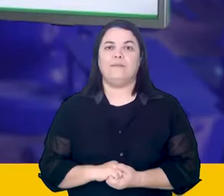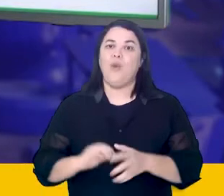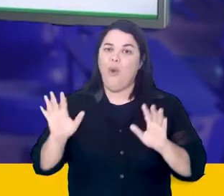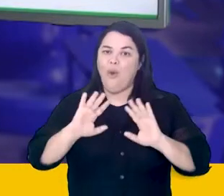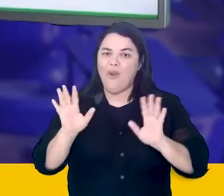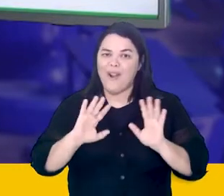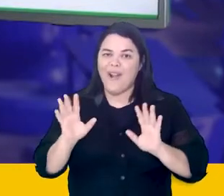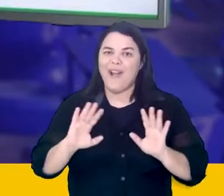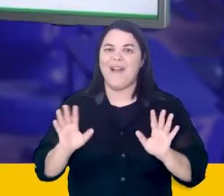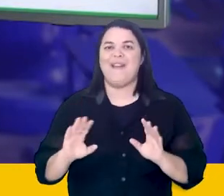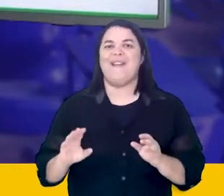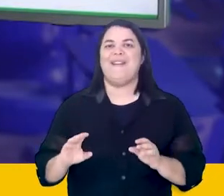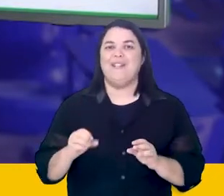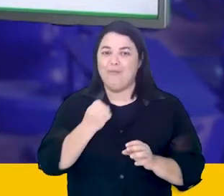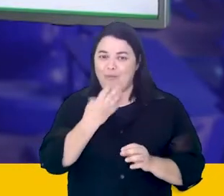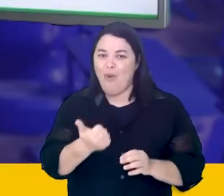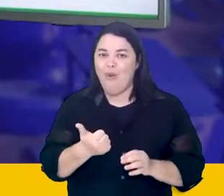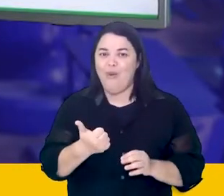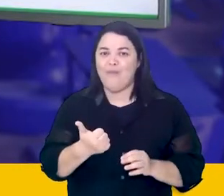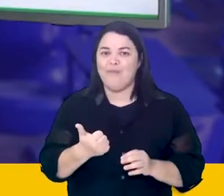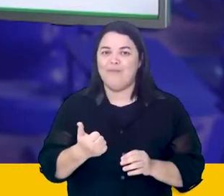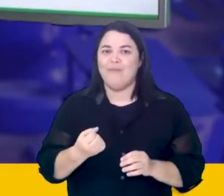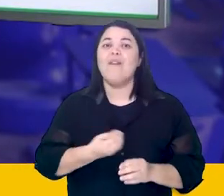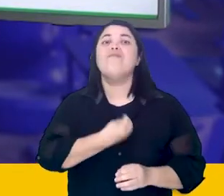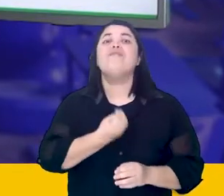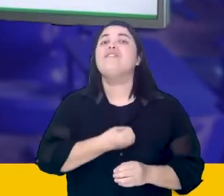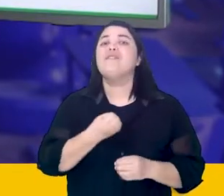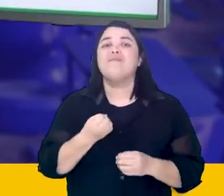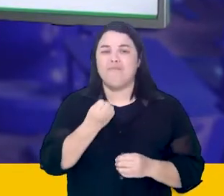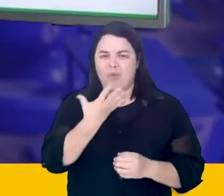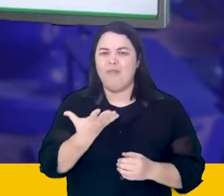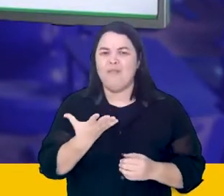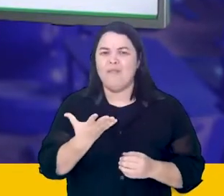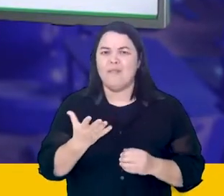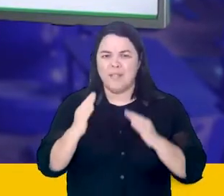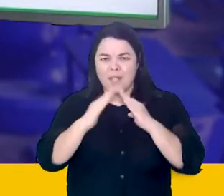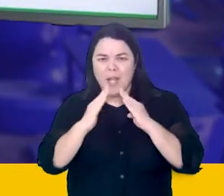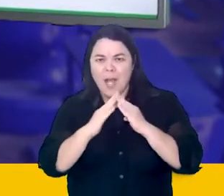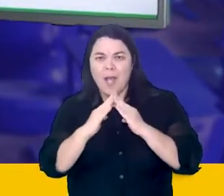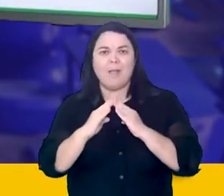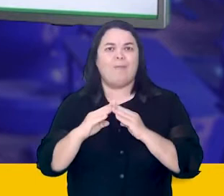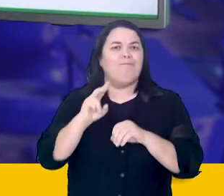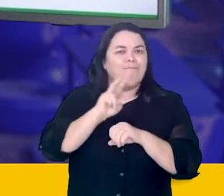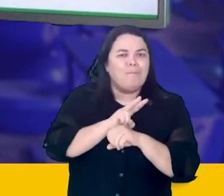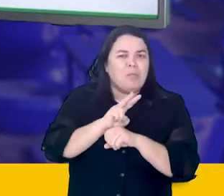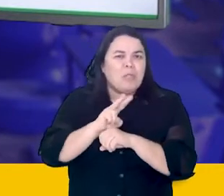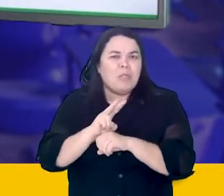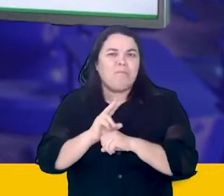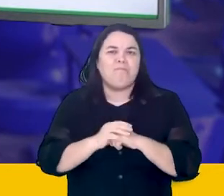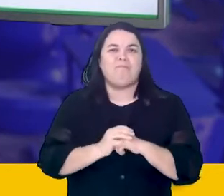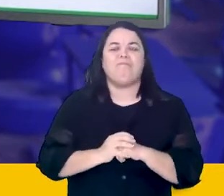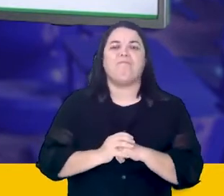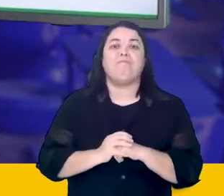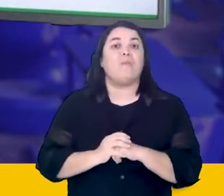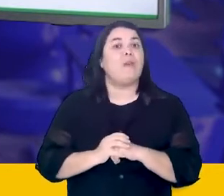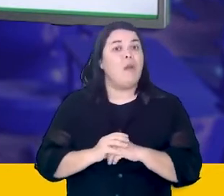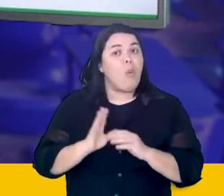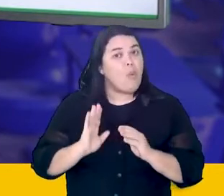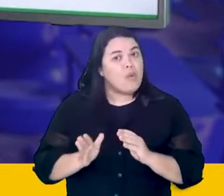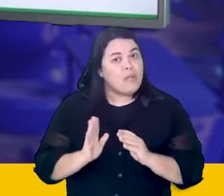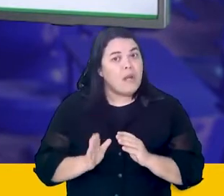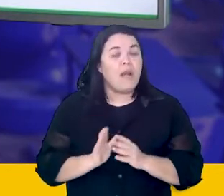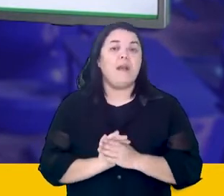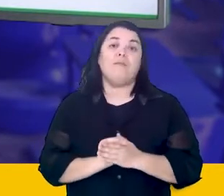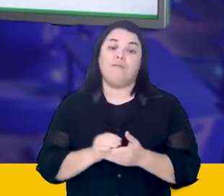Olá, queridos, tudo bem? Como vai você? Em casa, se protegendo, mas sem se descuidar